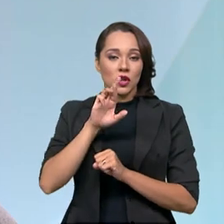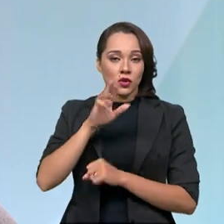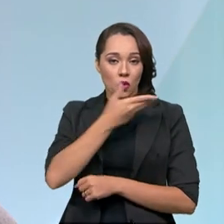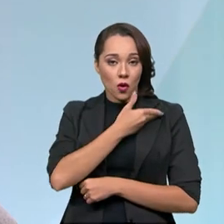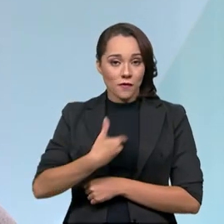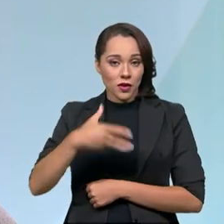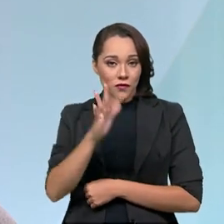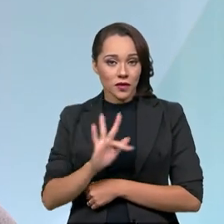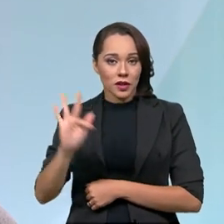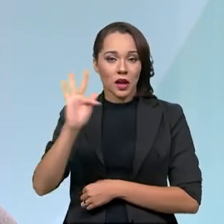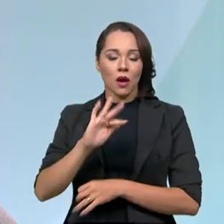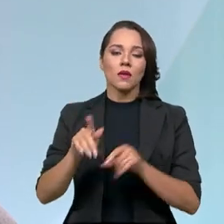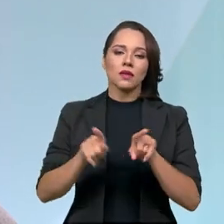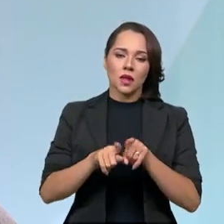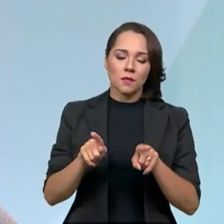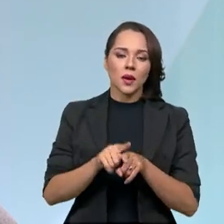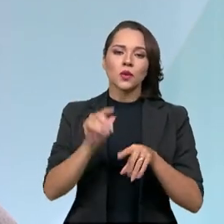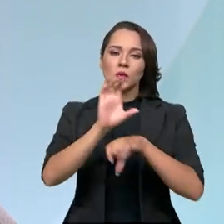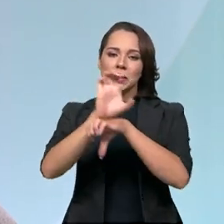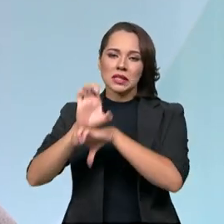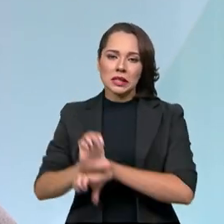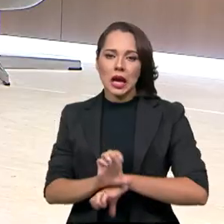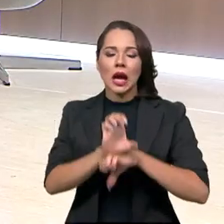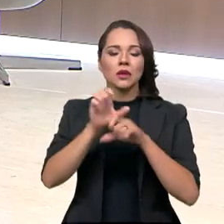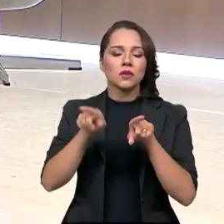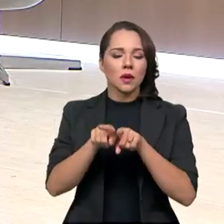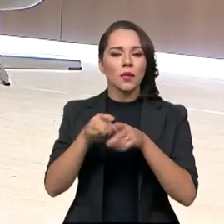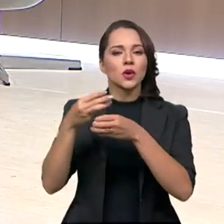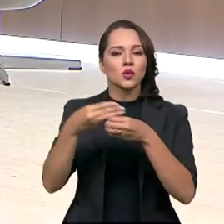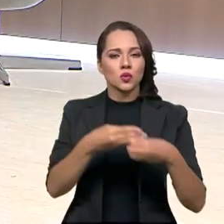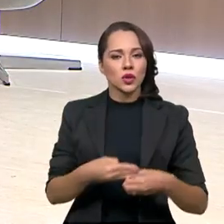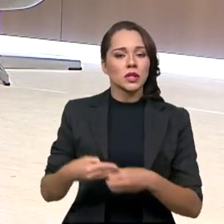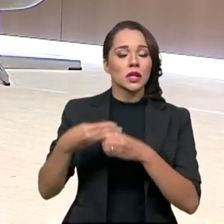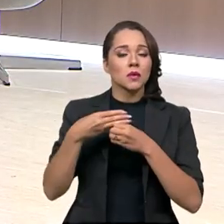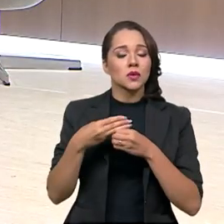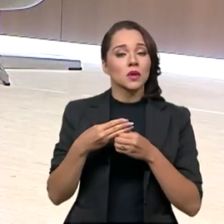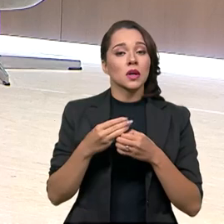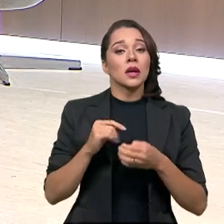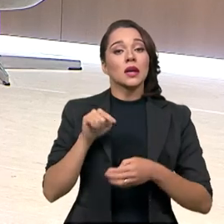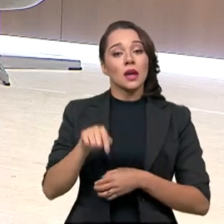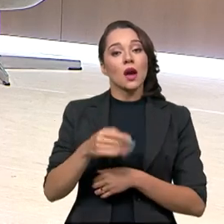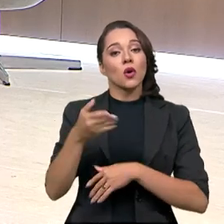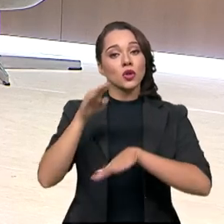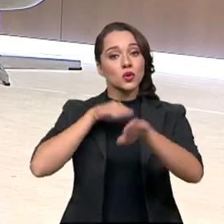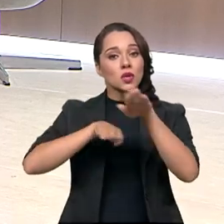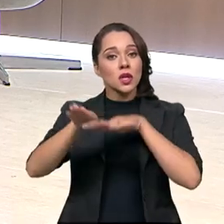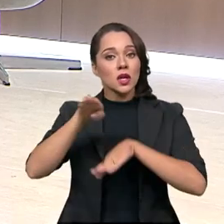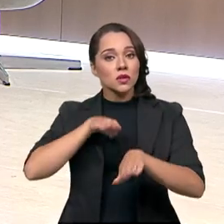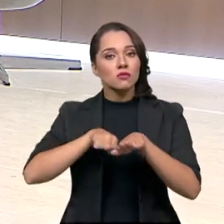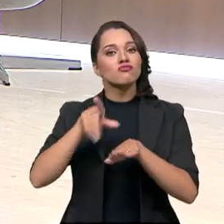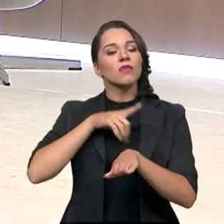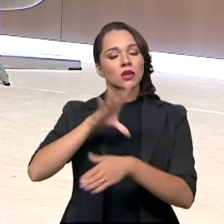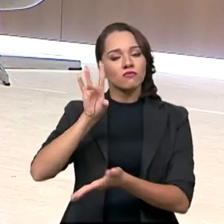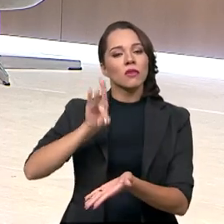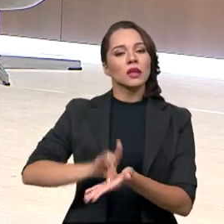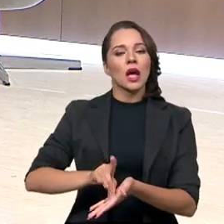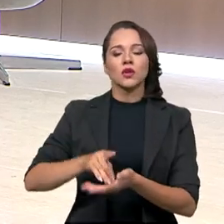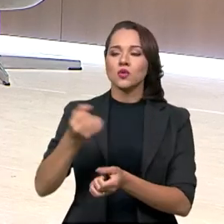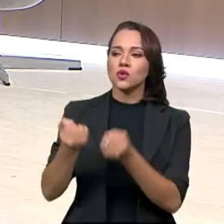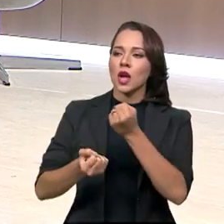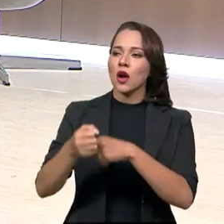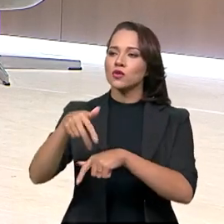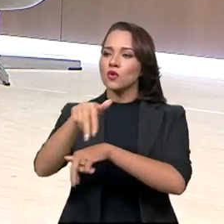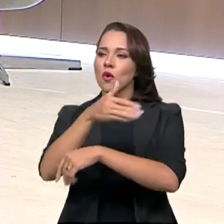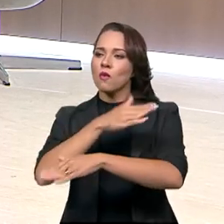governo federal, mas principalmente até nos estados e municípios. Nesses últimos, é onde o trânsito acontece, de fato. Onde os veículos